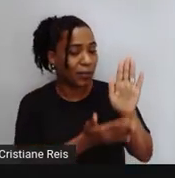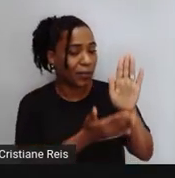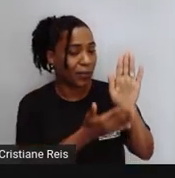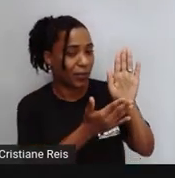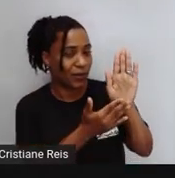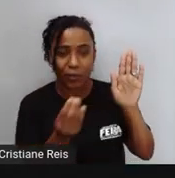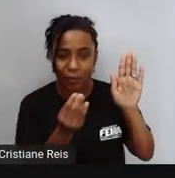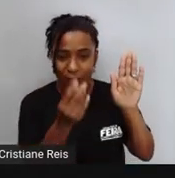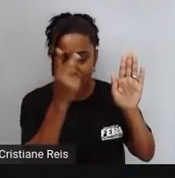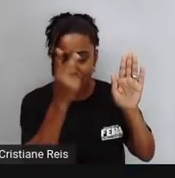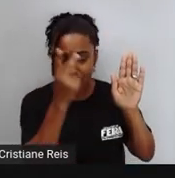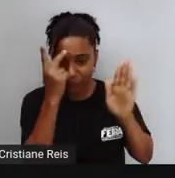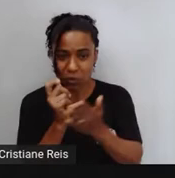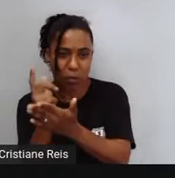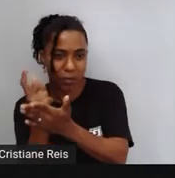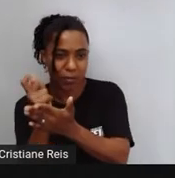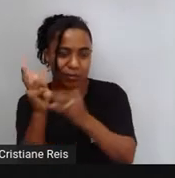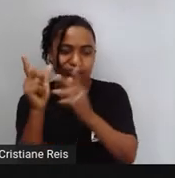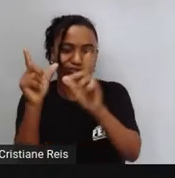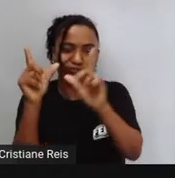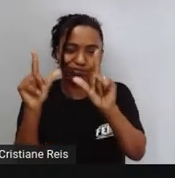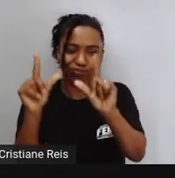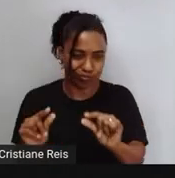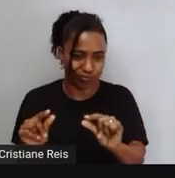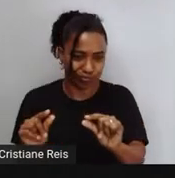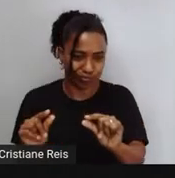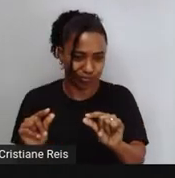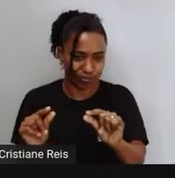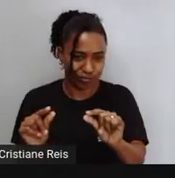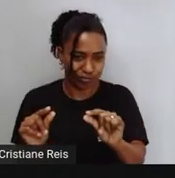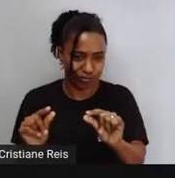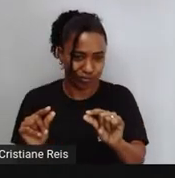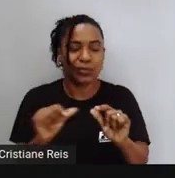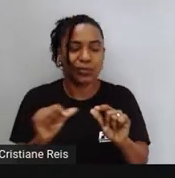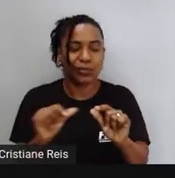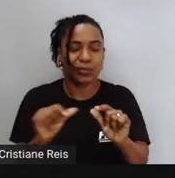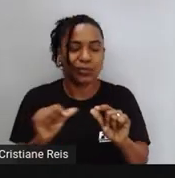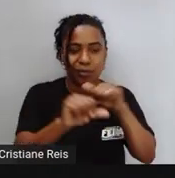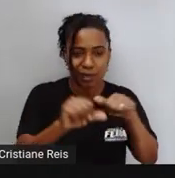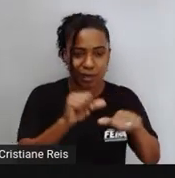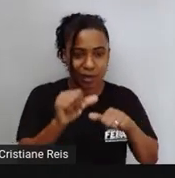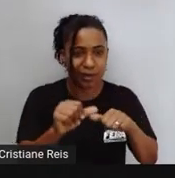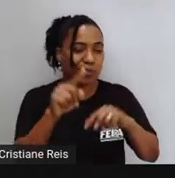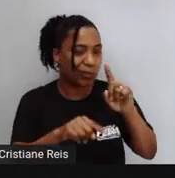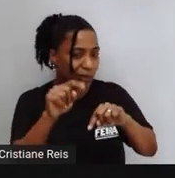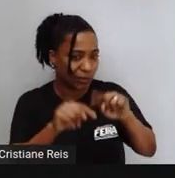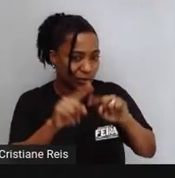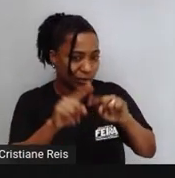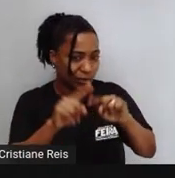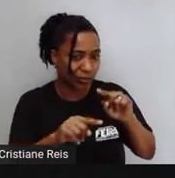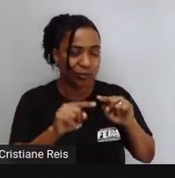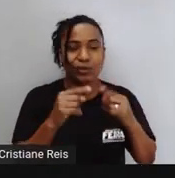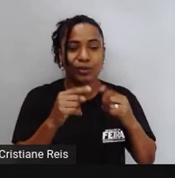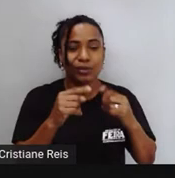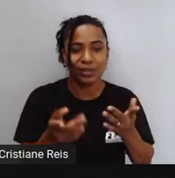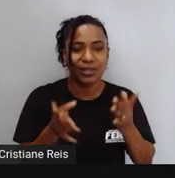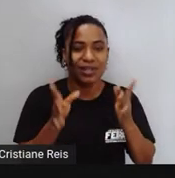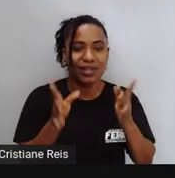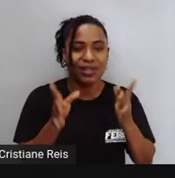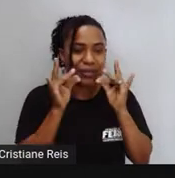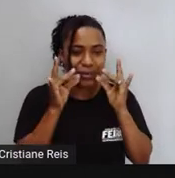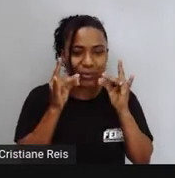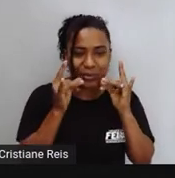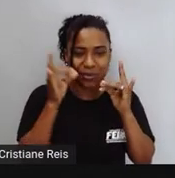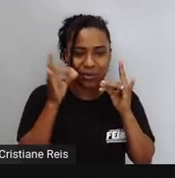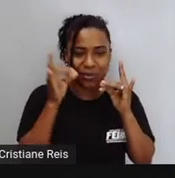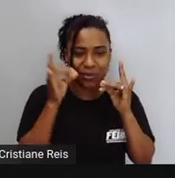meio ambiente Quanto mais a sociedade consumir produtos com embalagens descartáveis Mais